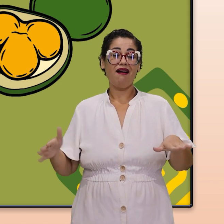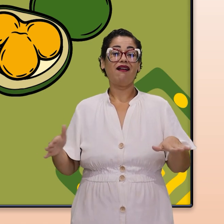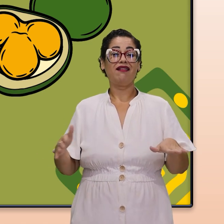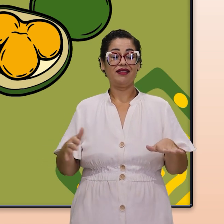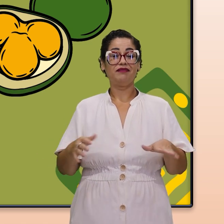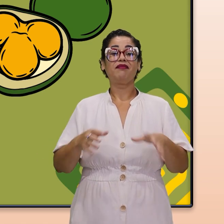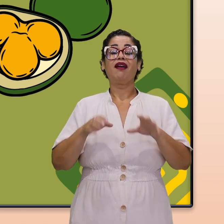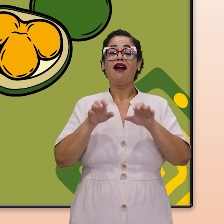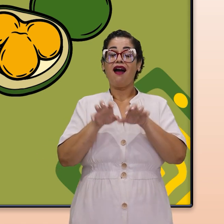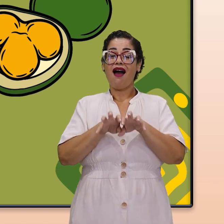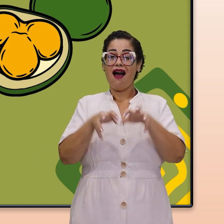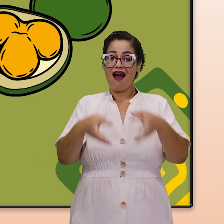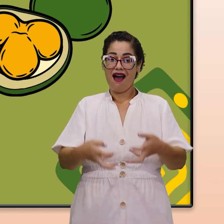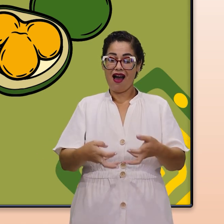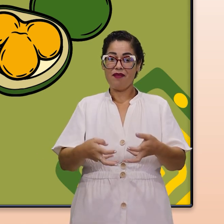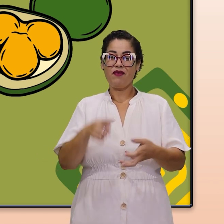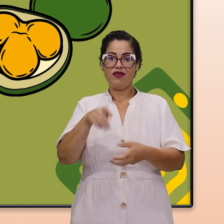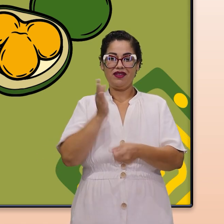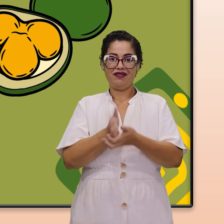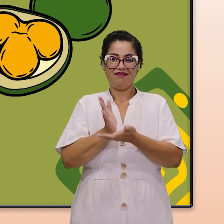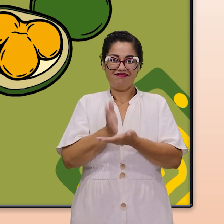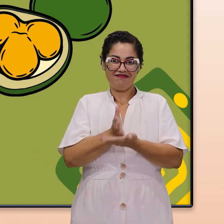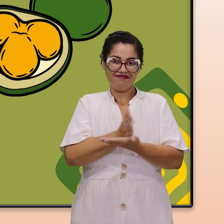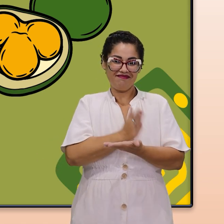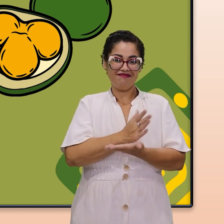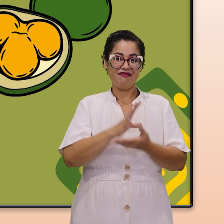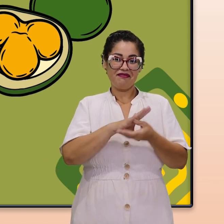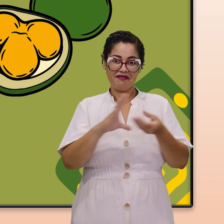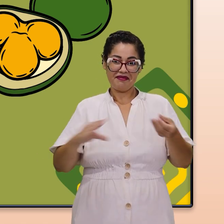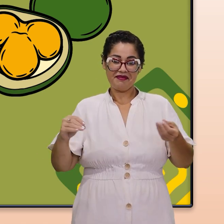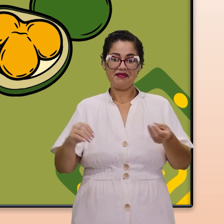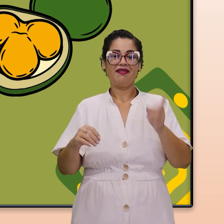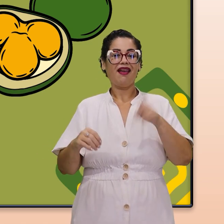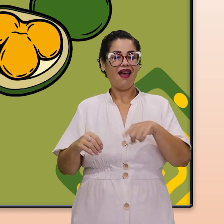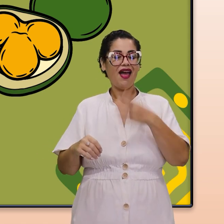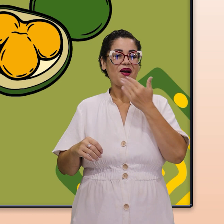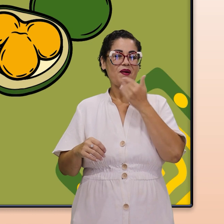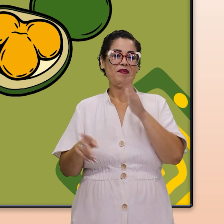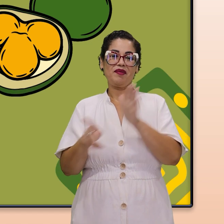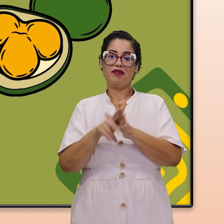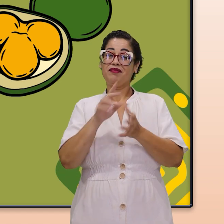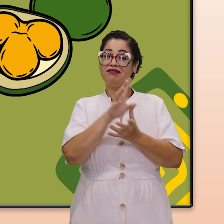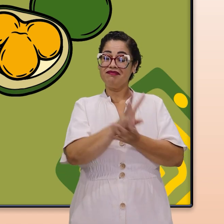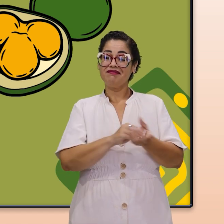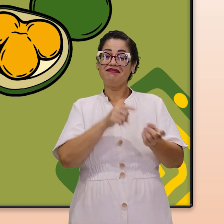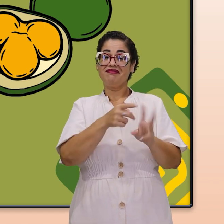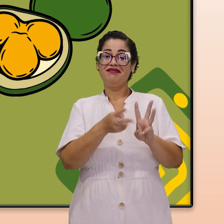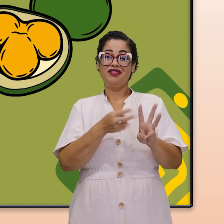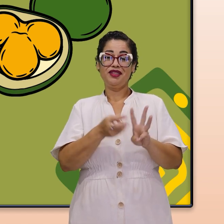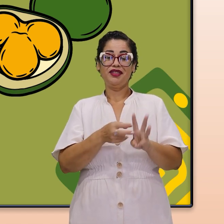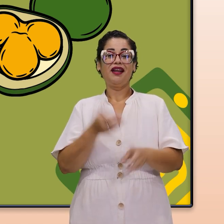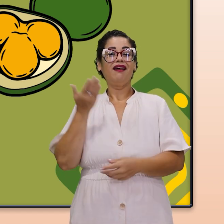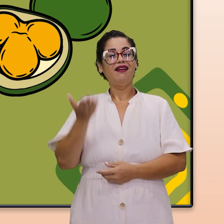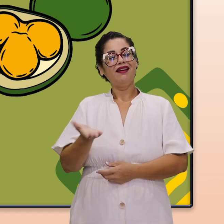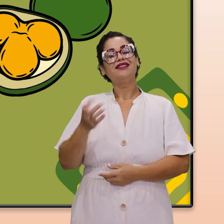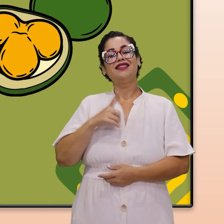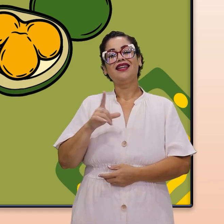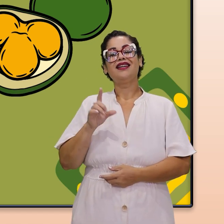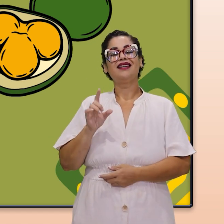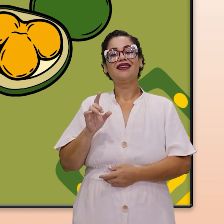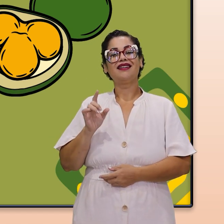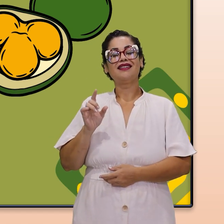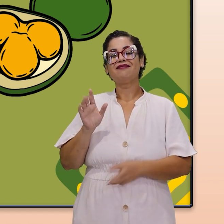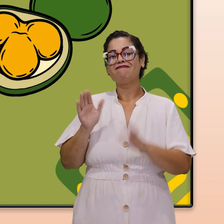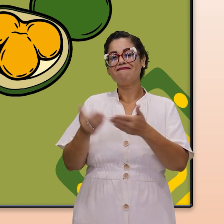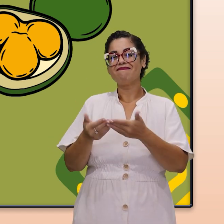mar. A abóbora que você faz em casa é um alimento de origem indígena. E aqui tem um alimento bem